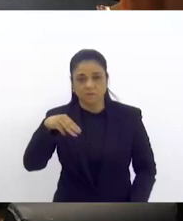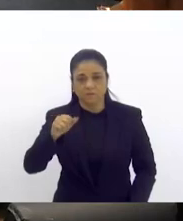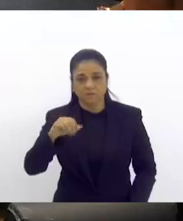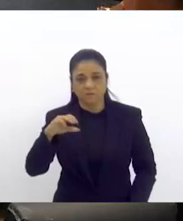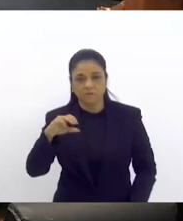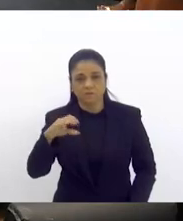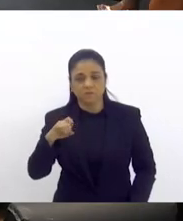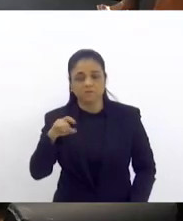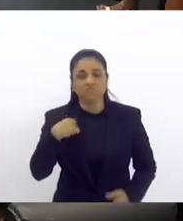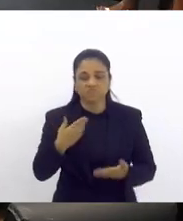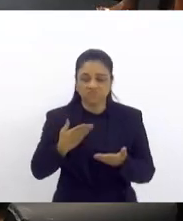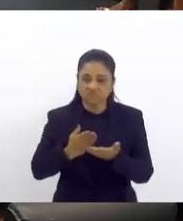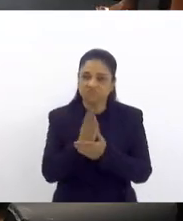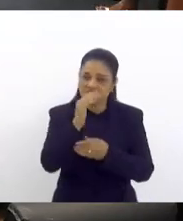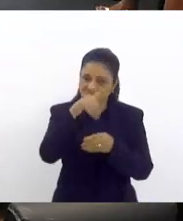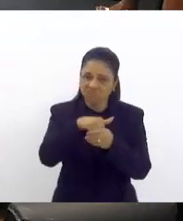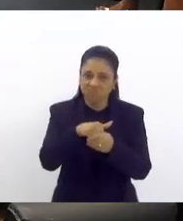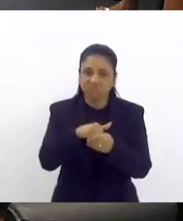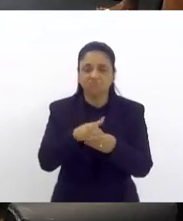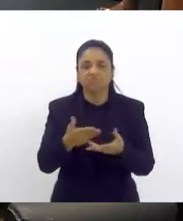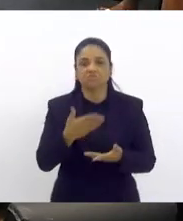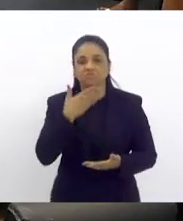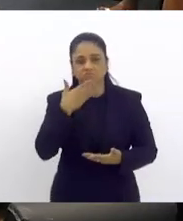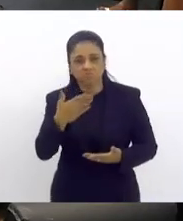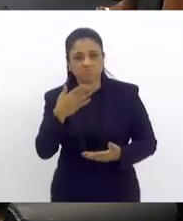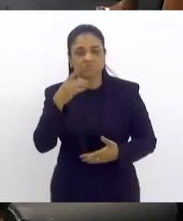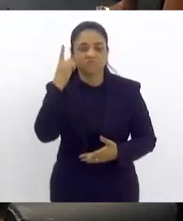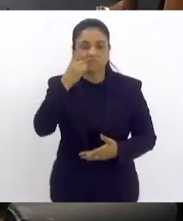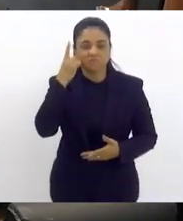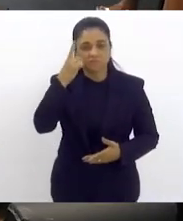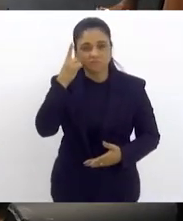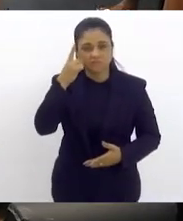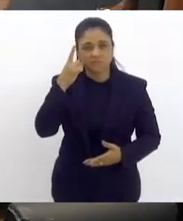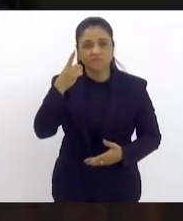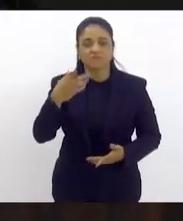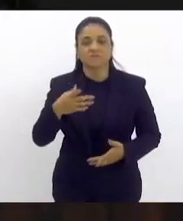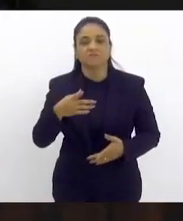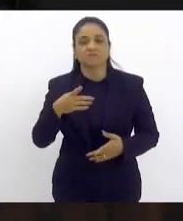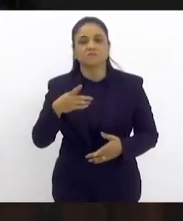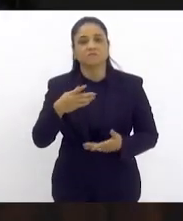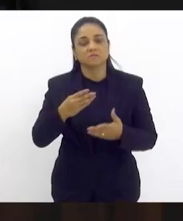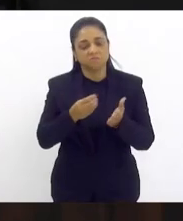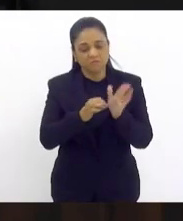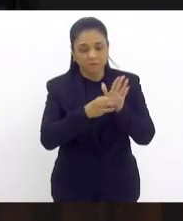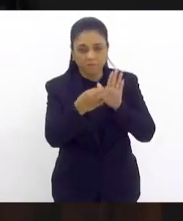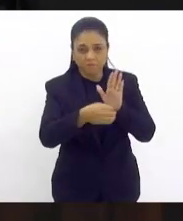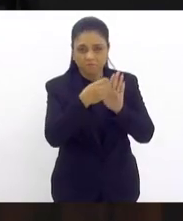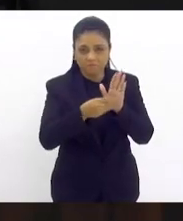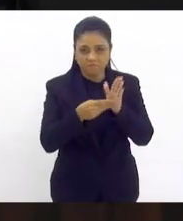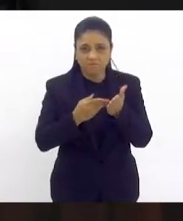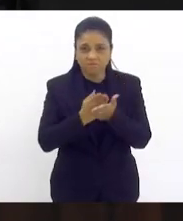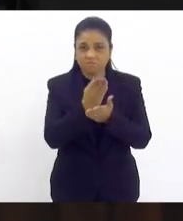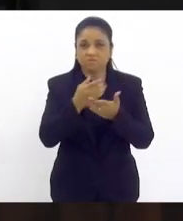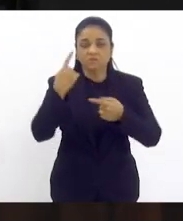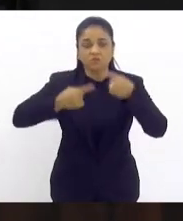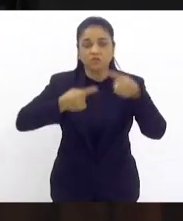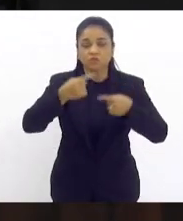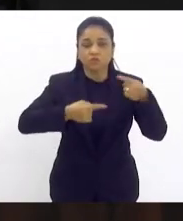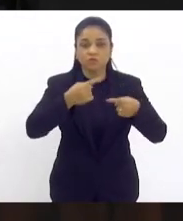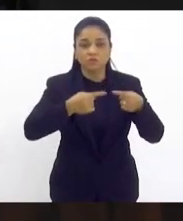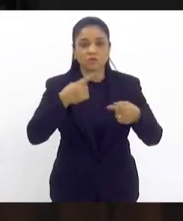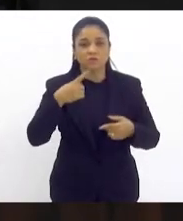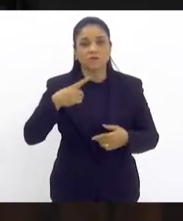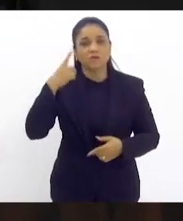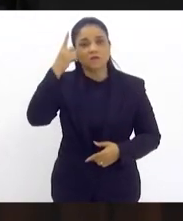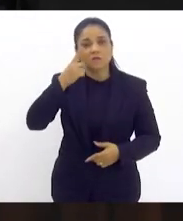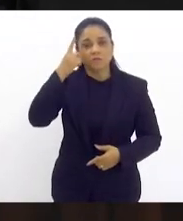Favorável, presidente. Obrigado, deputado. Com os pareceres emitidos, em discussão. Para discutir, deputado